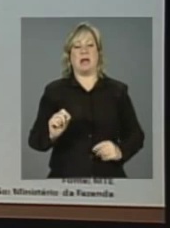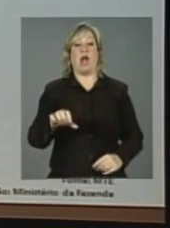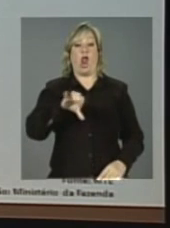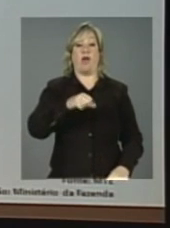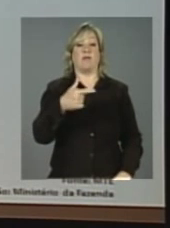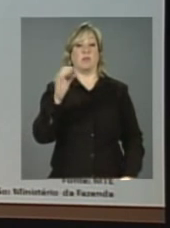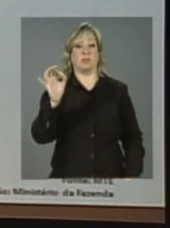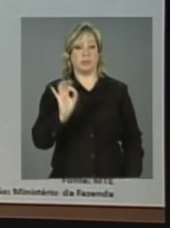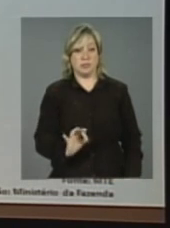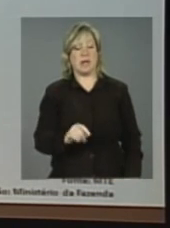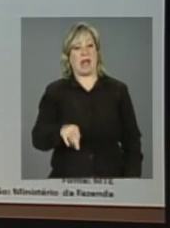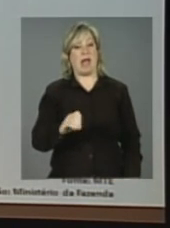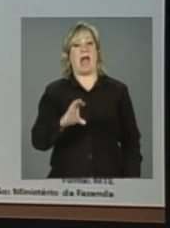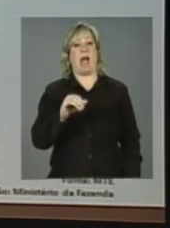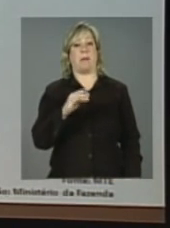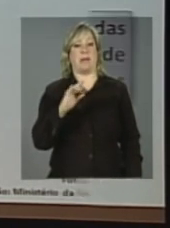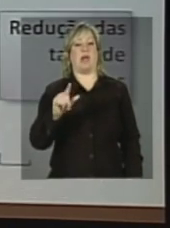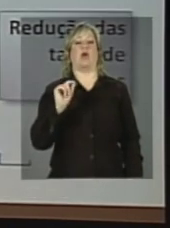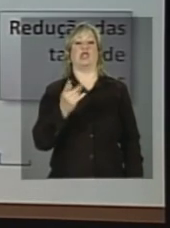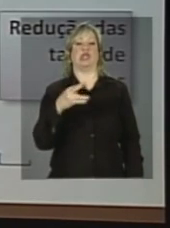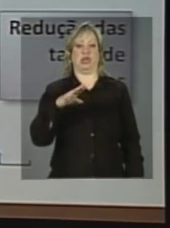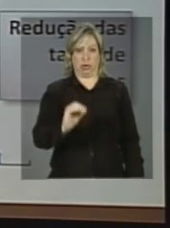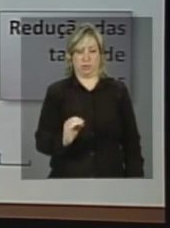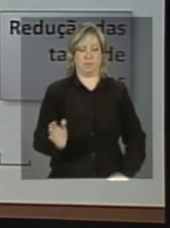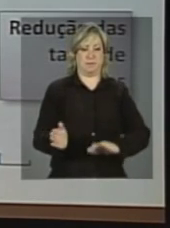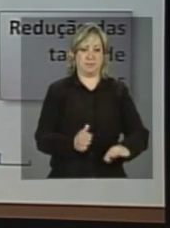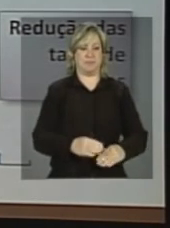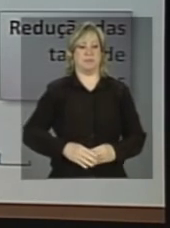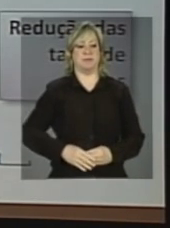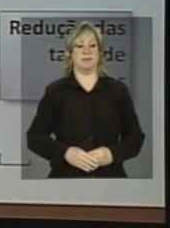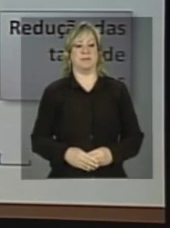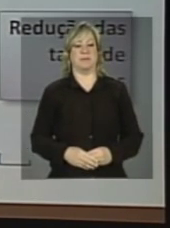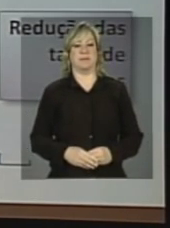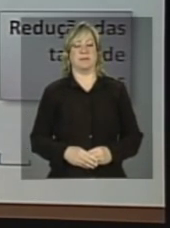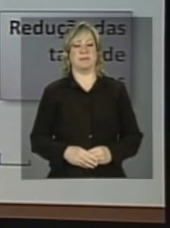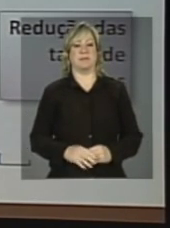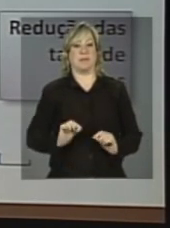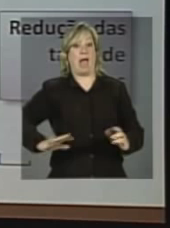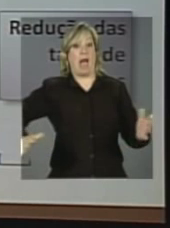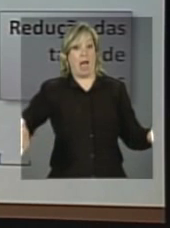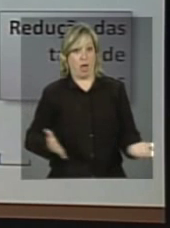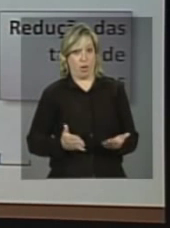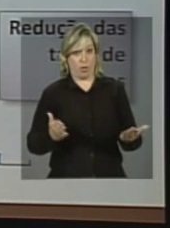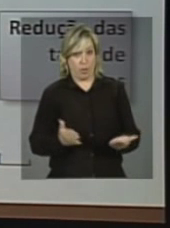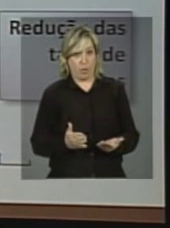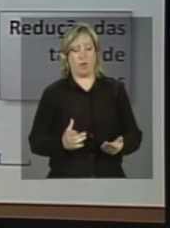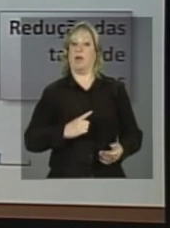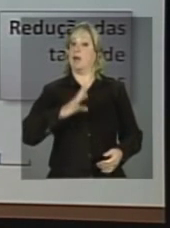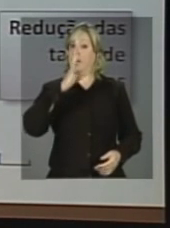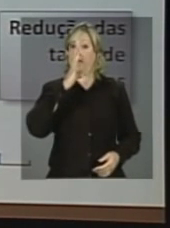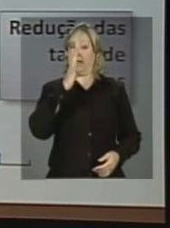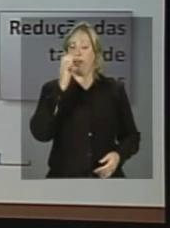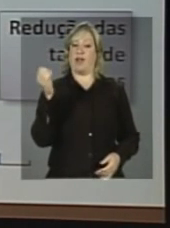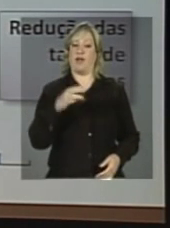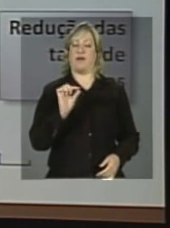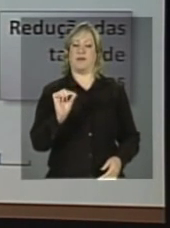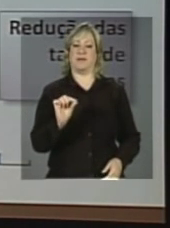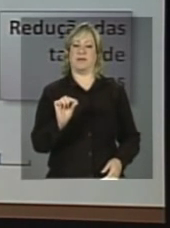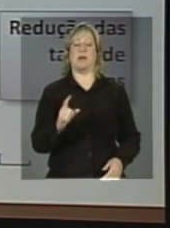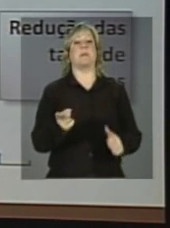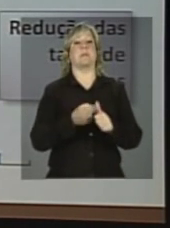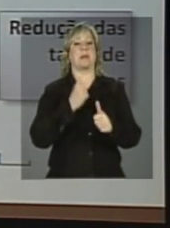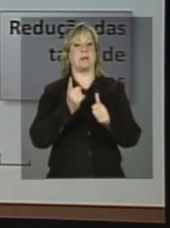92% tem sido de capital de giro. Vamos adiante. Bom, agora, a grande novidade. Em primeiro lugar,